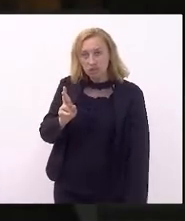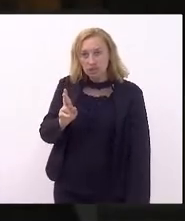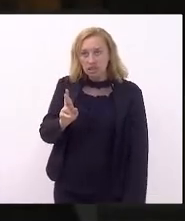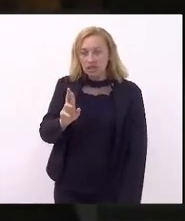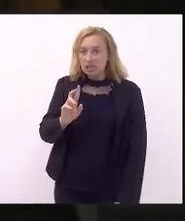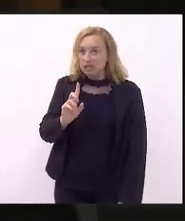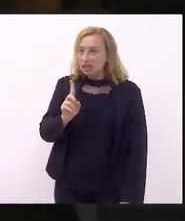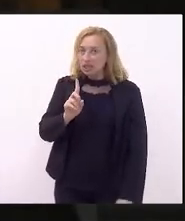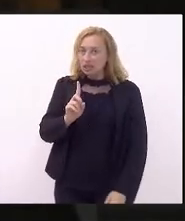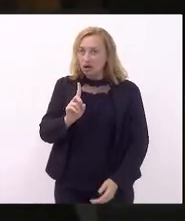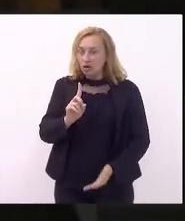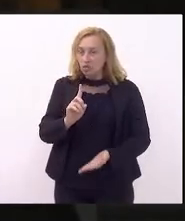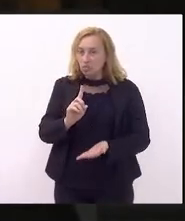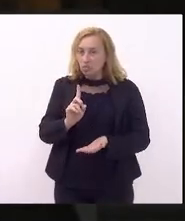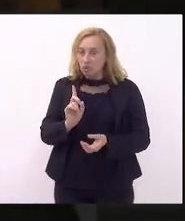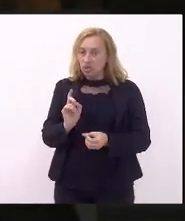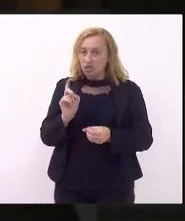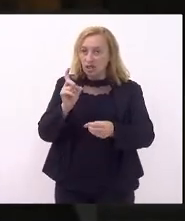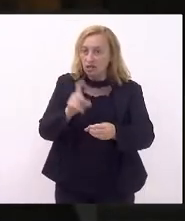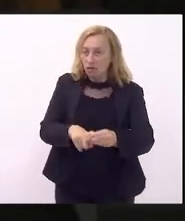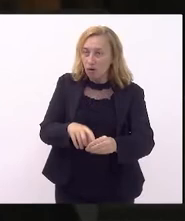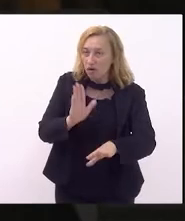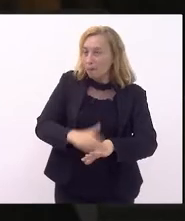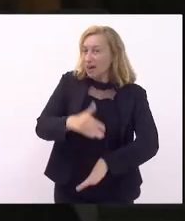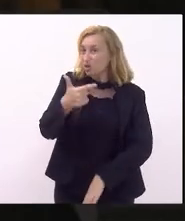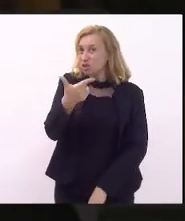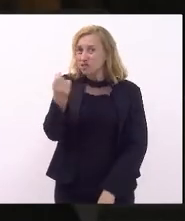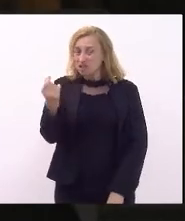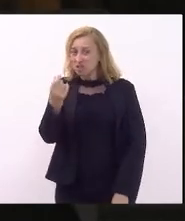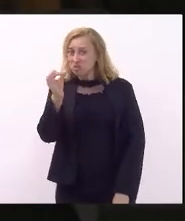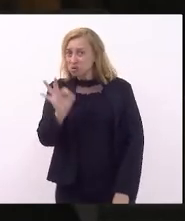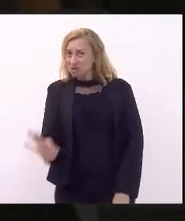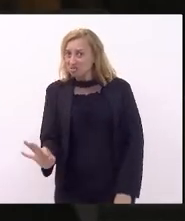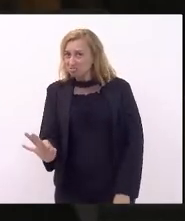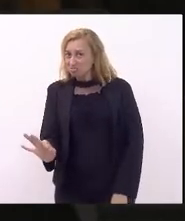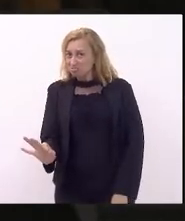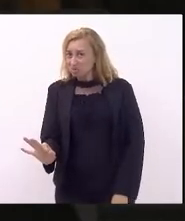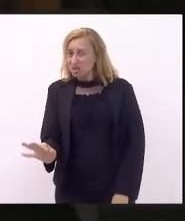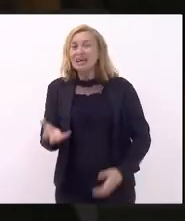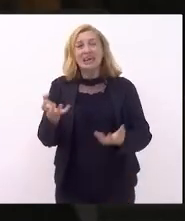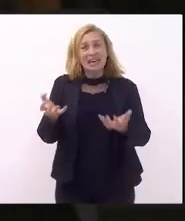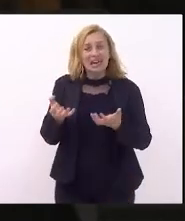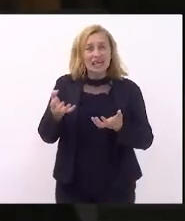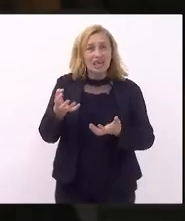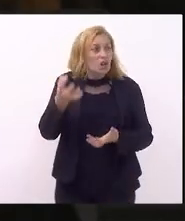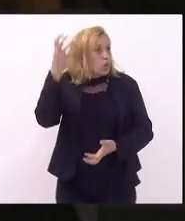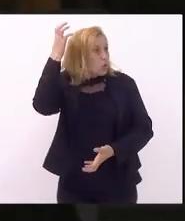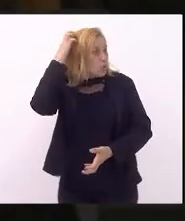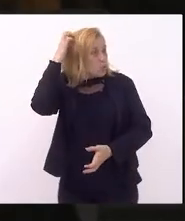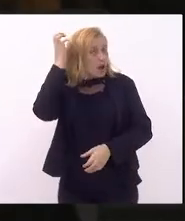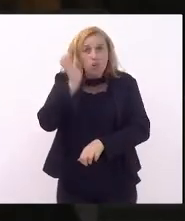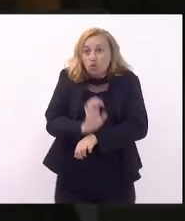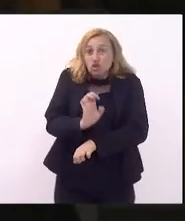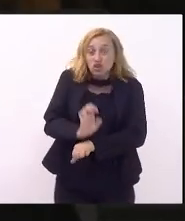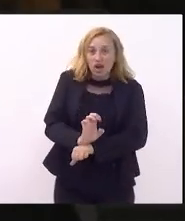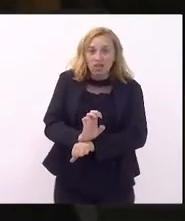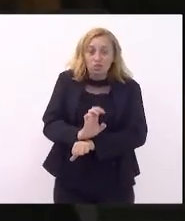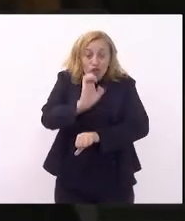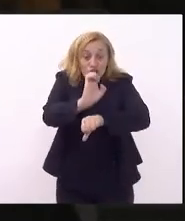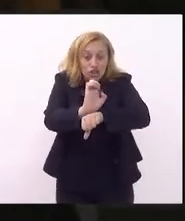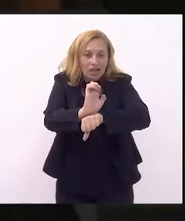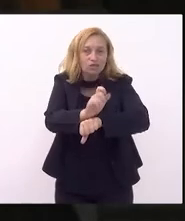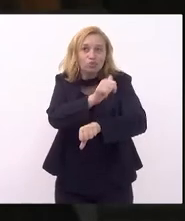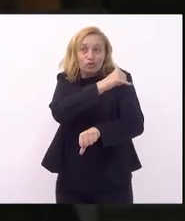não repassa mais do que 20%, querer punir o Estado, Estado do Rio de